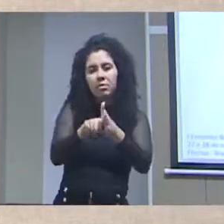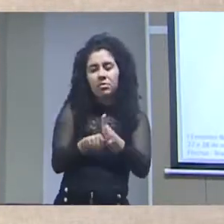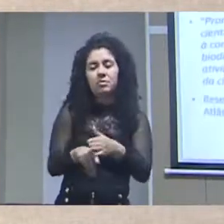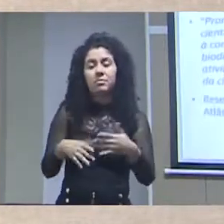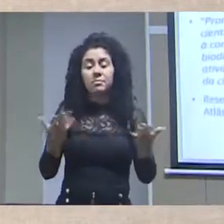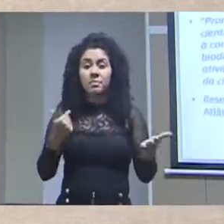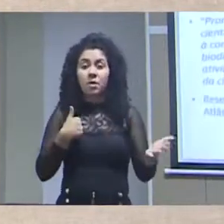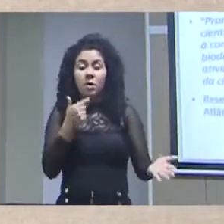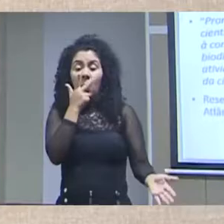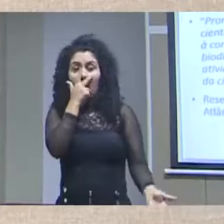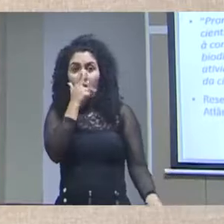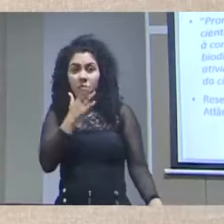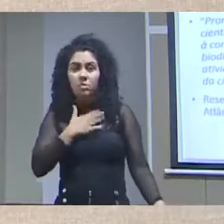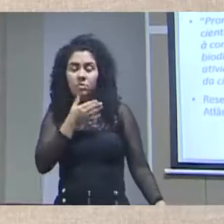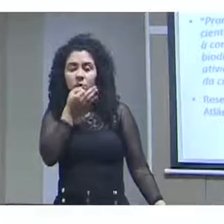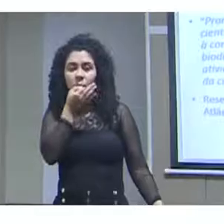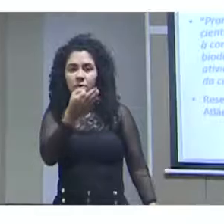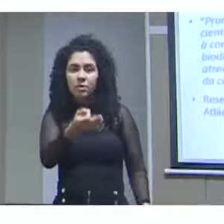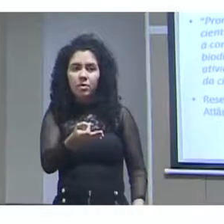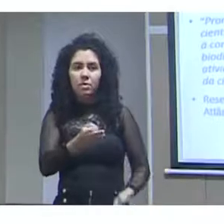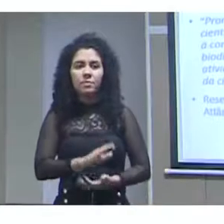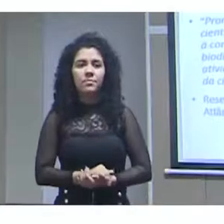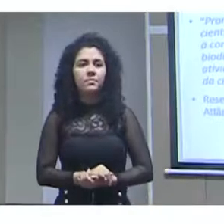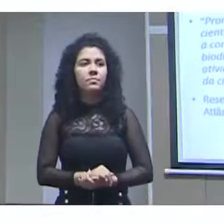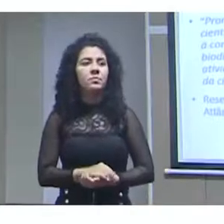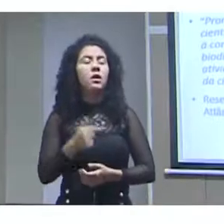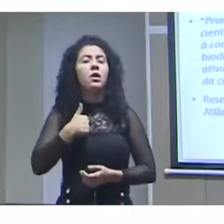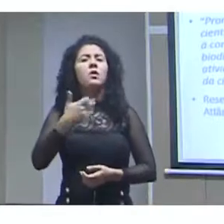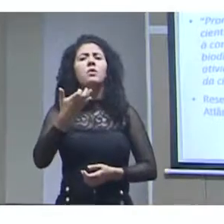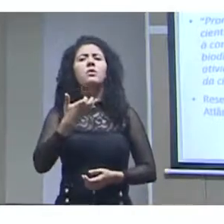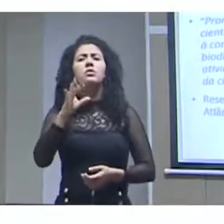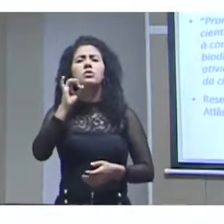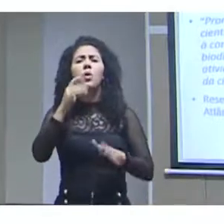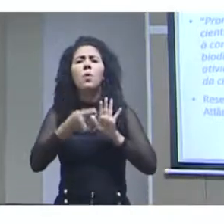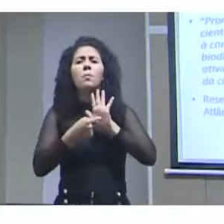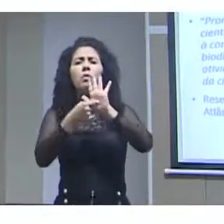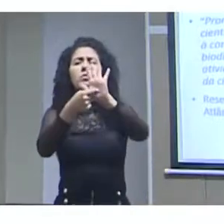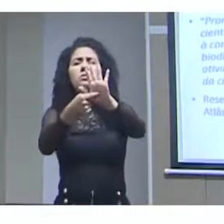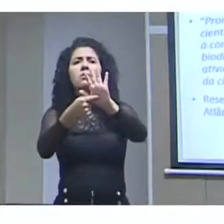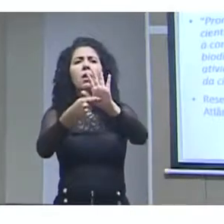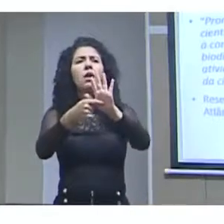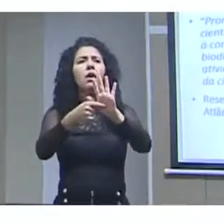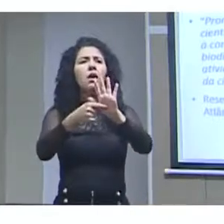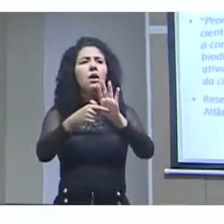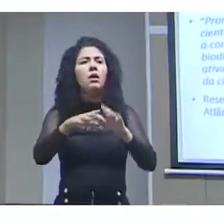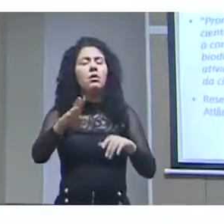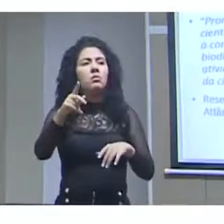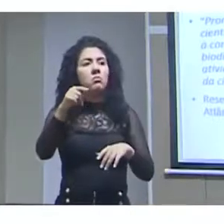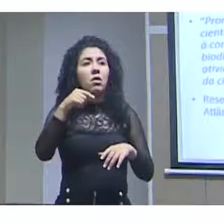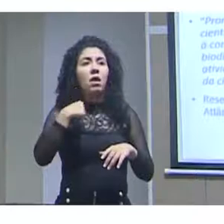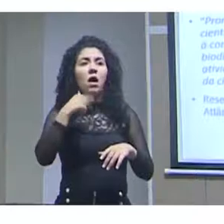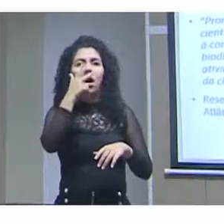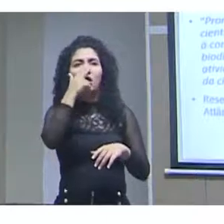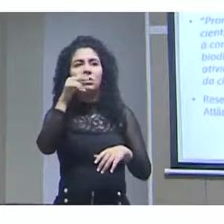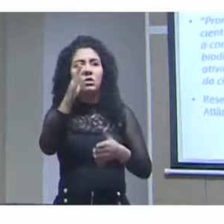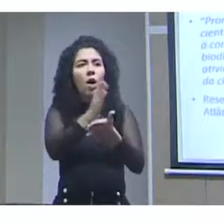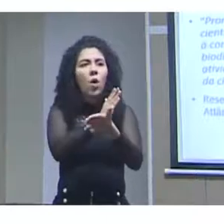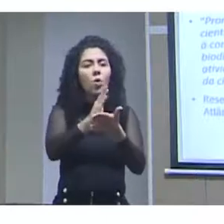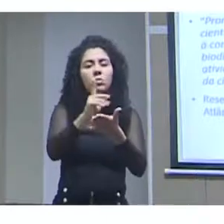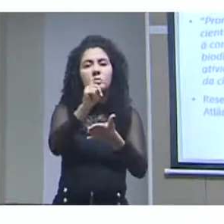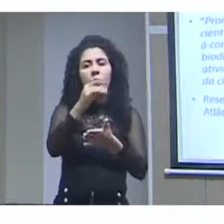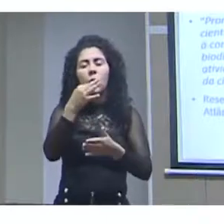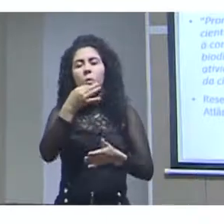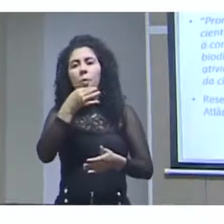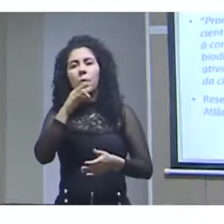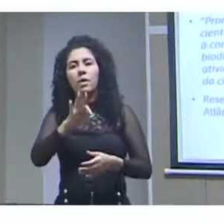Eu acho que... Eu queria dar só um contexto aqui para quem não conhece talvez muito bem o